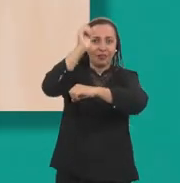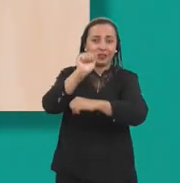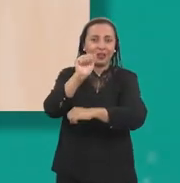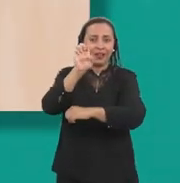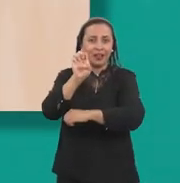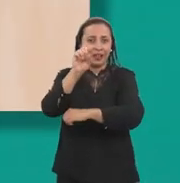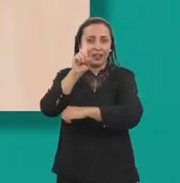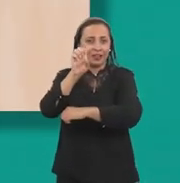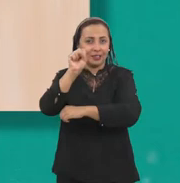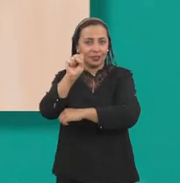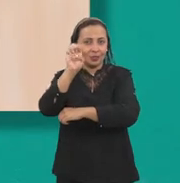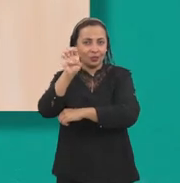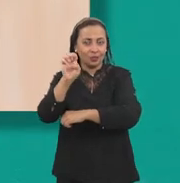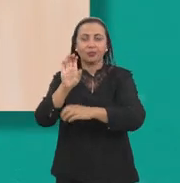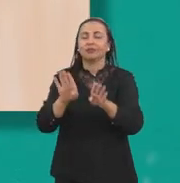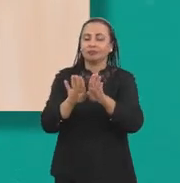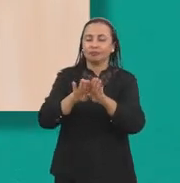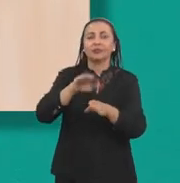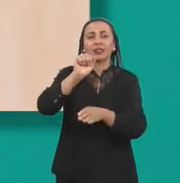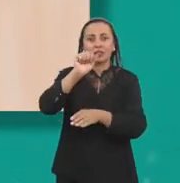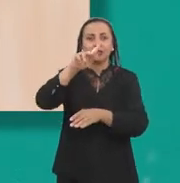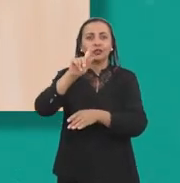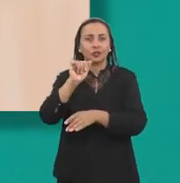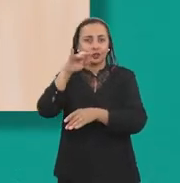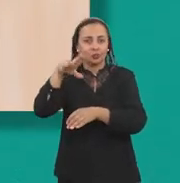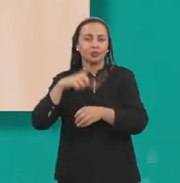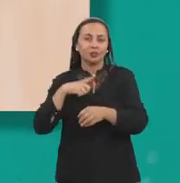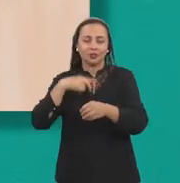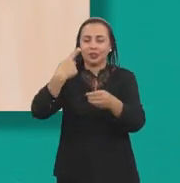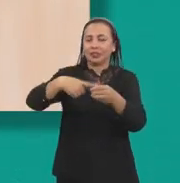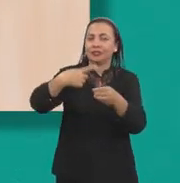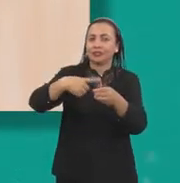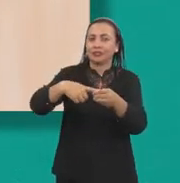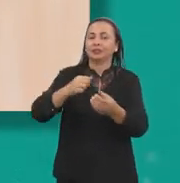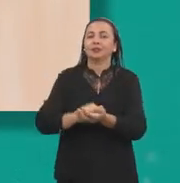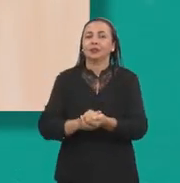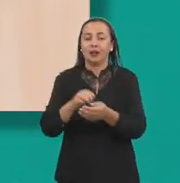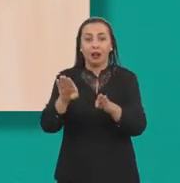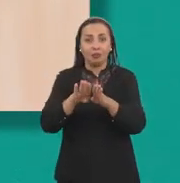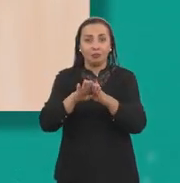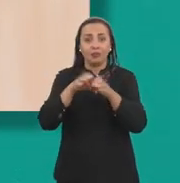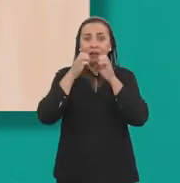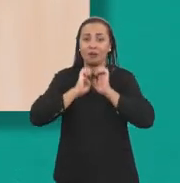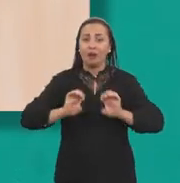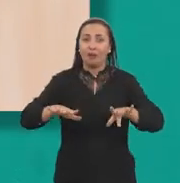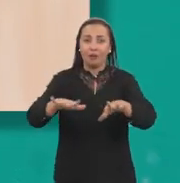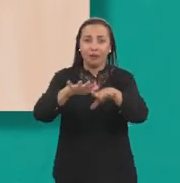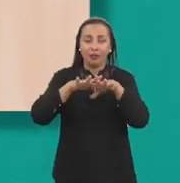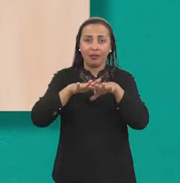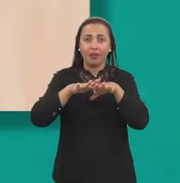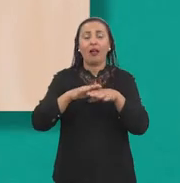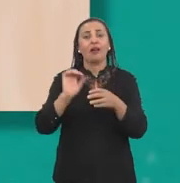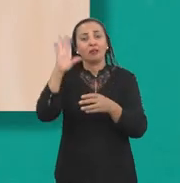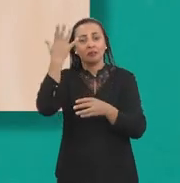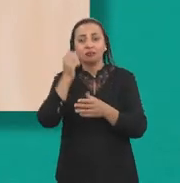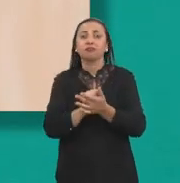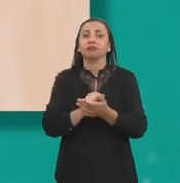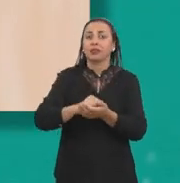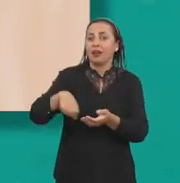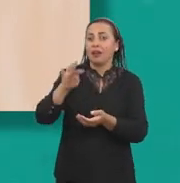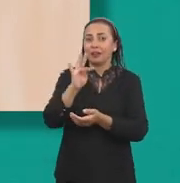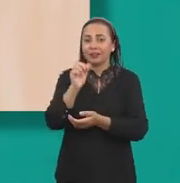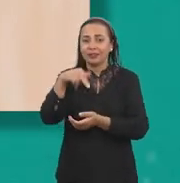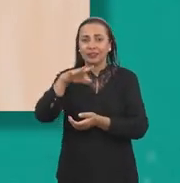sendo o Aedes aegypti o tipo mais comum nas cidades. A primeira epidemia da doença ocorreu na Tanzânia, leste da África,